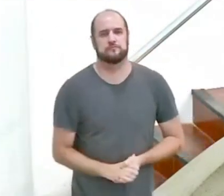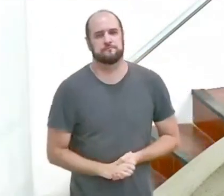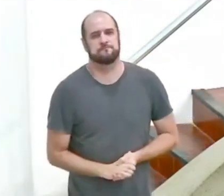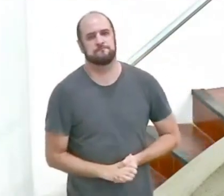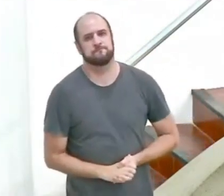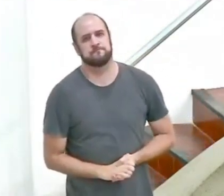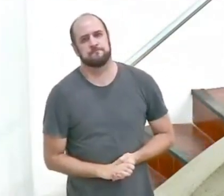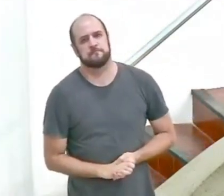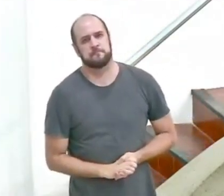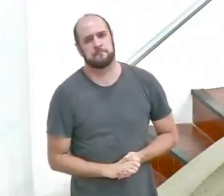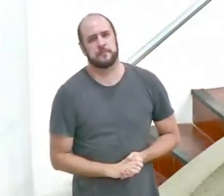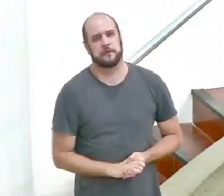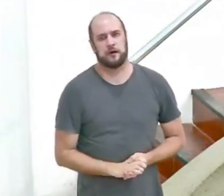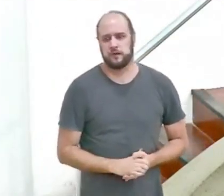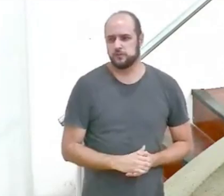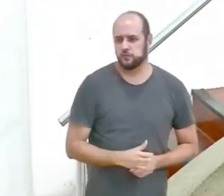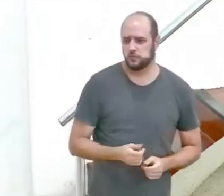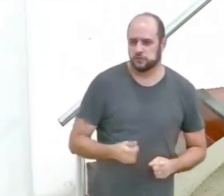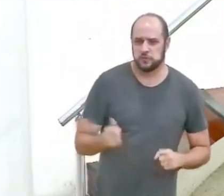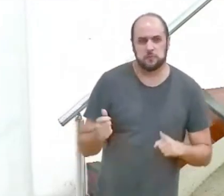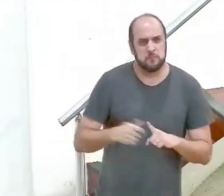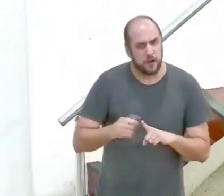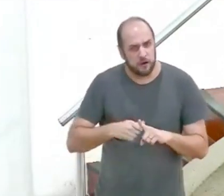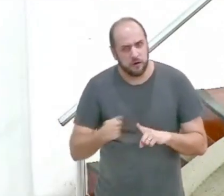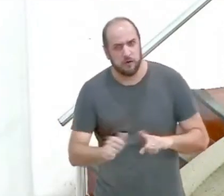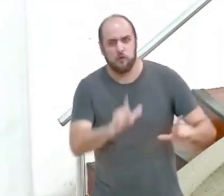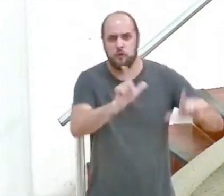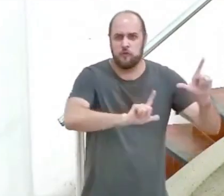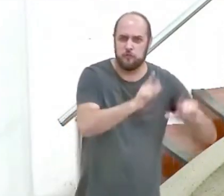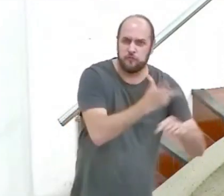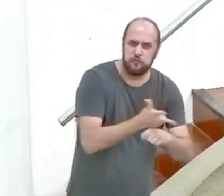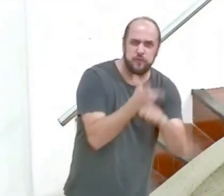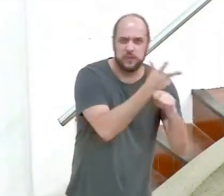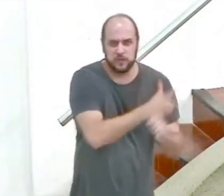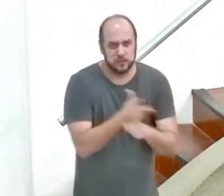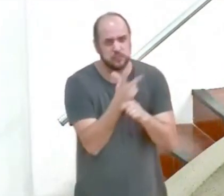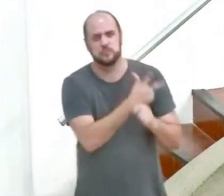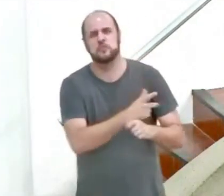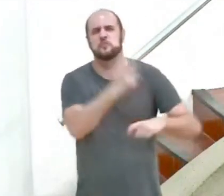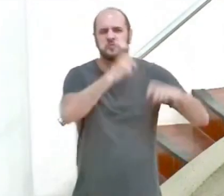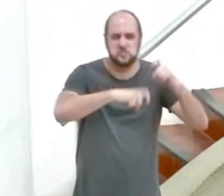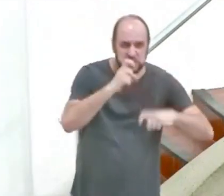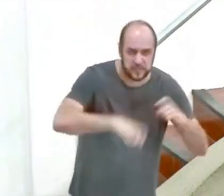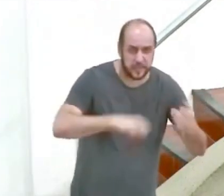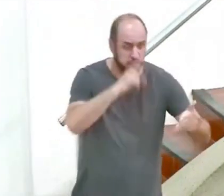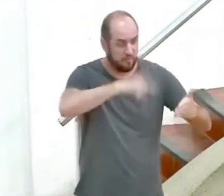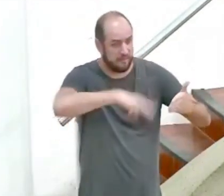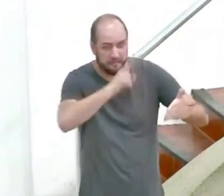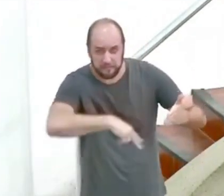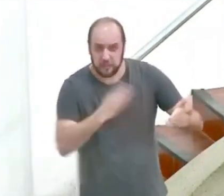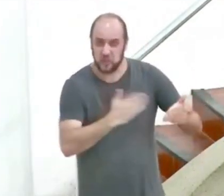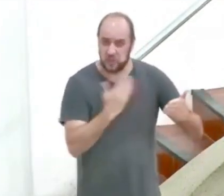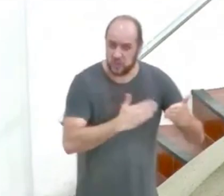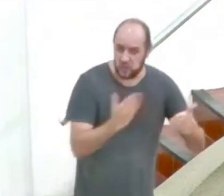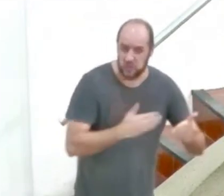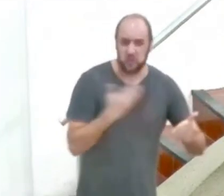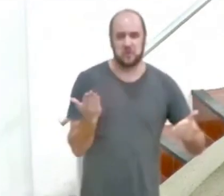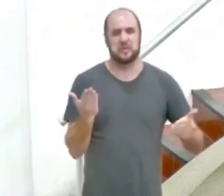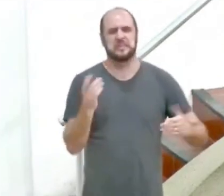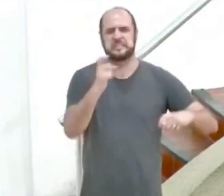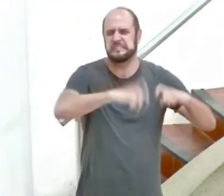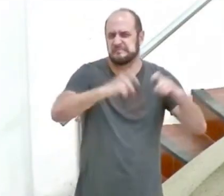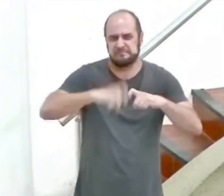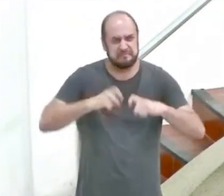Masturbação, pornografia em vídeo, em áudio, em literatura e outras